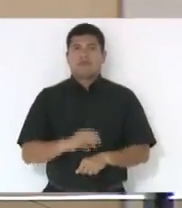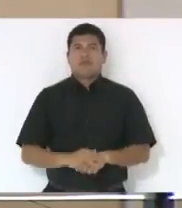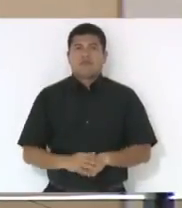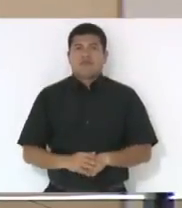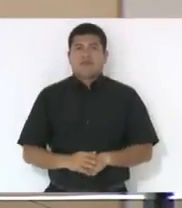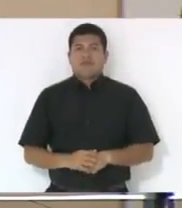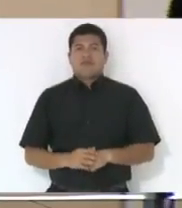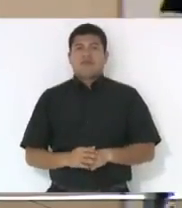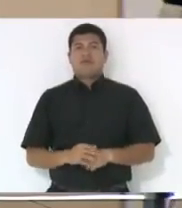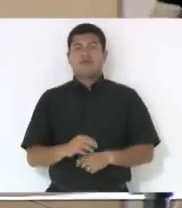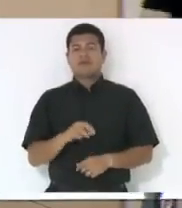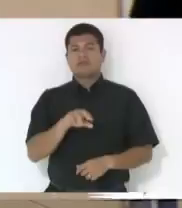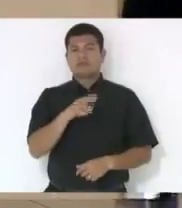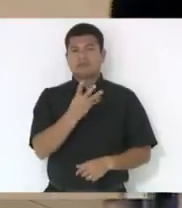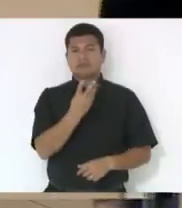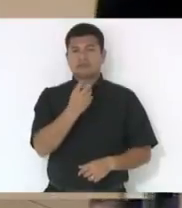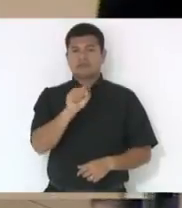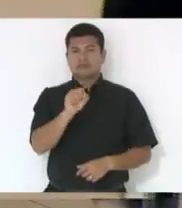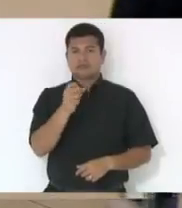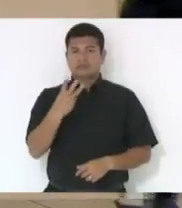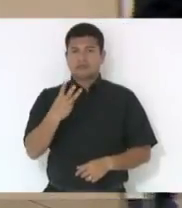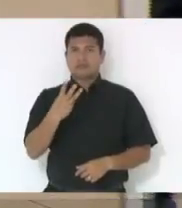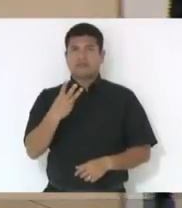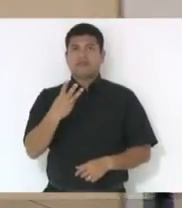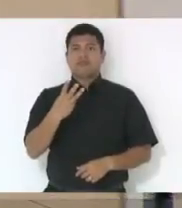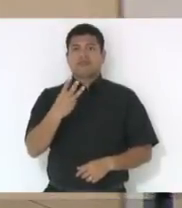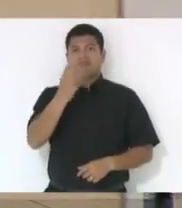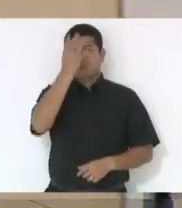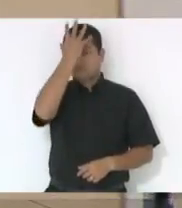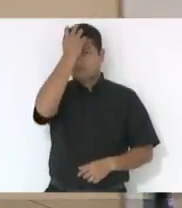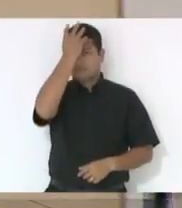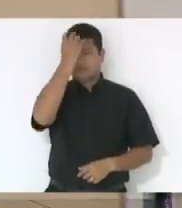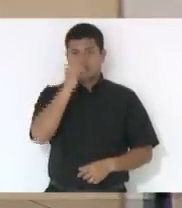Guidi, 483, deputado Ismael dos Santos,